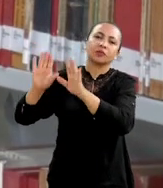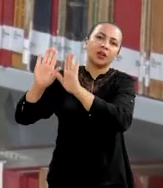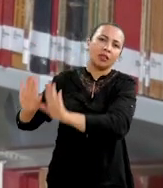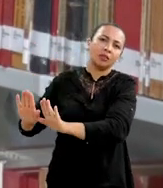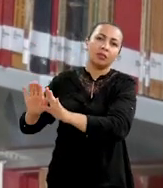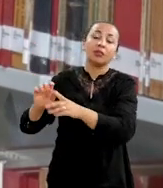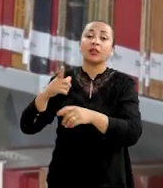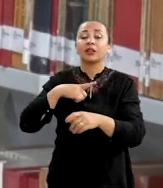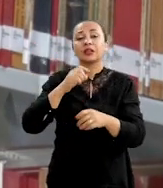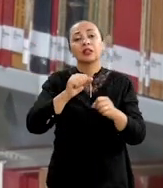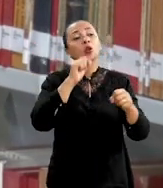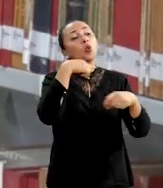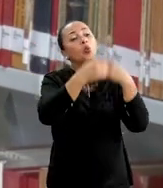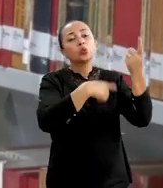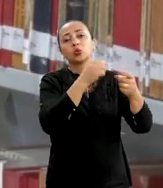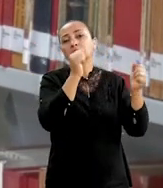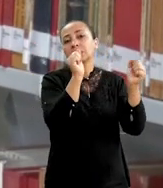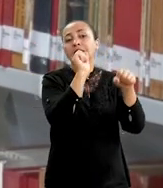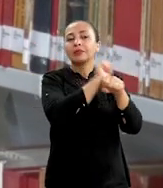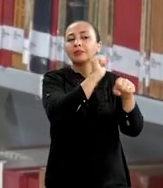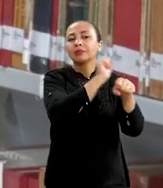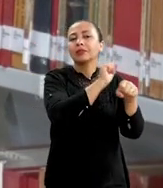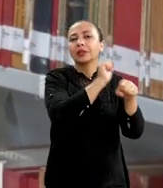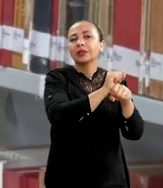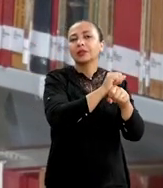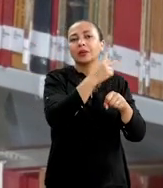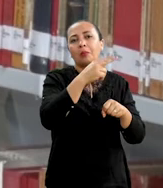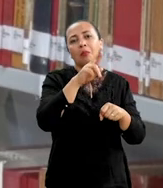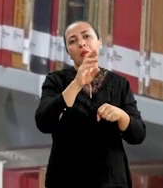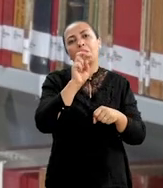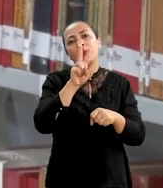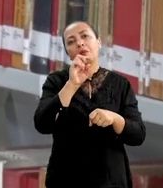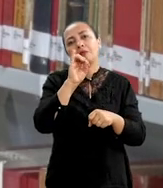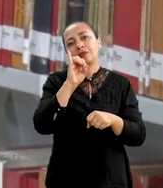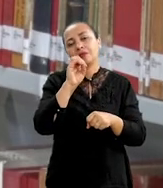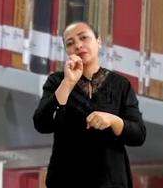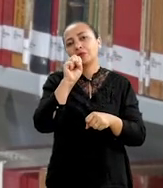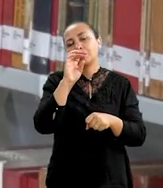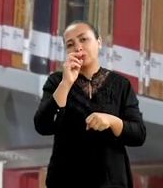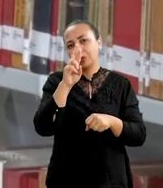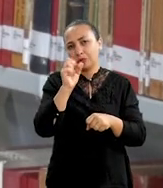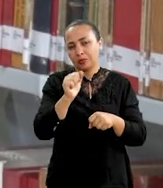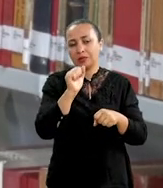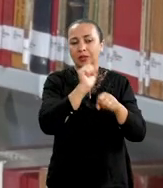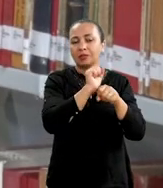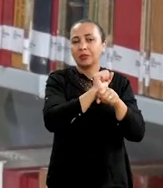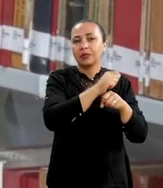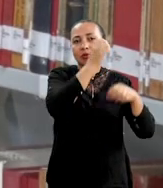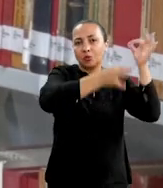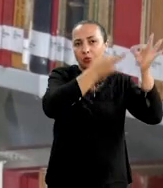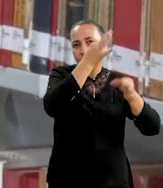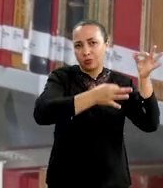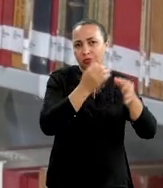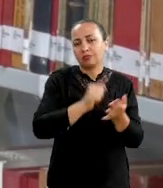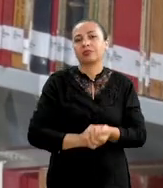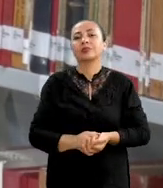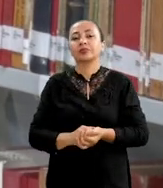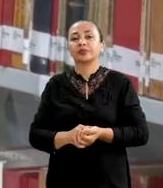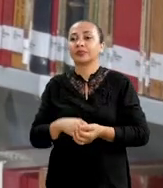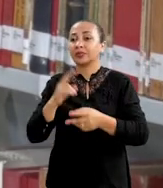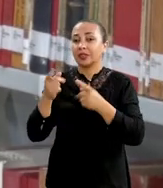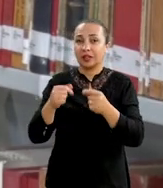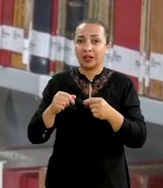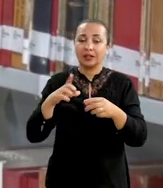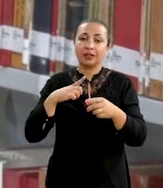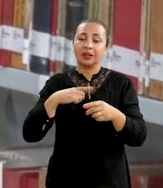prisional, e os que estão aguardando sentença, que são chamados provisórios. Esses presos no regime fechado, eles acabam tendo